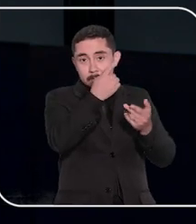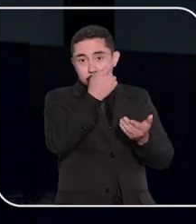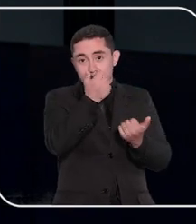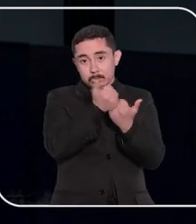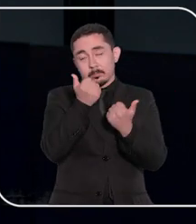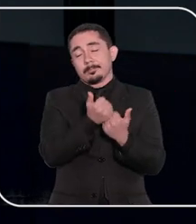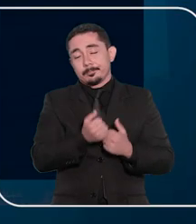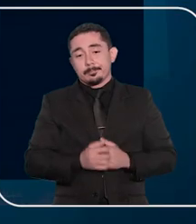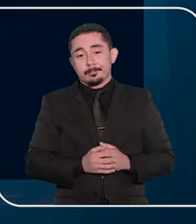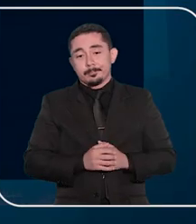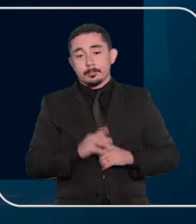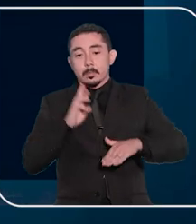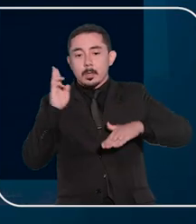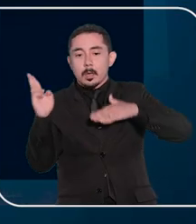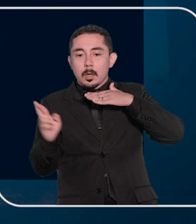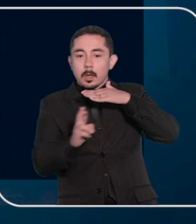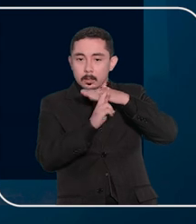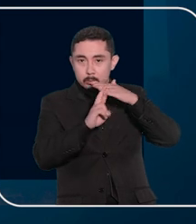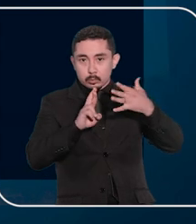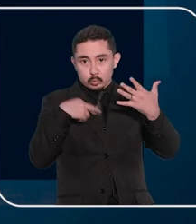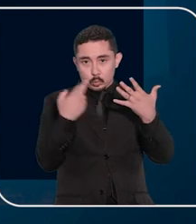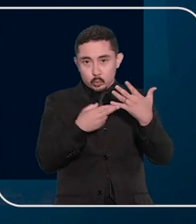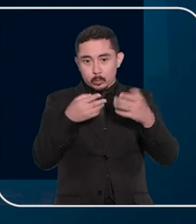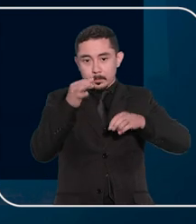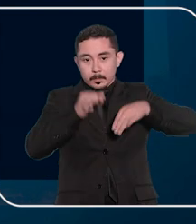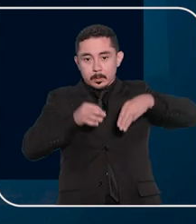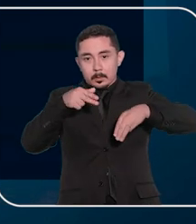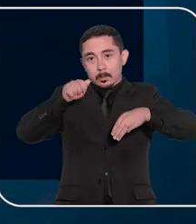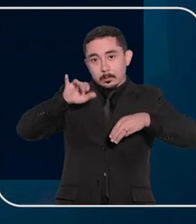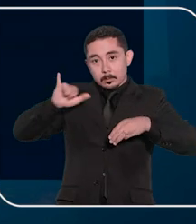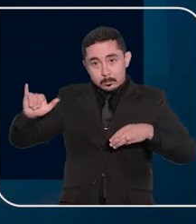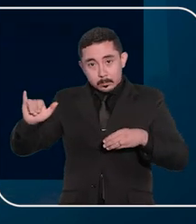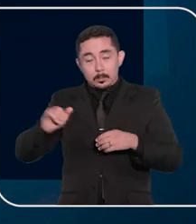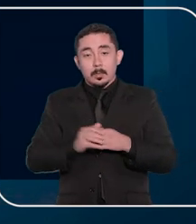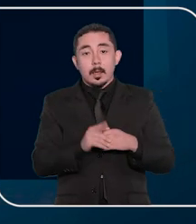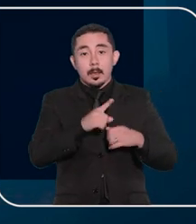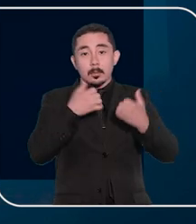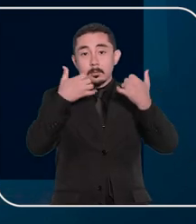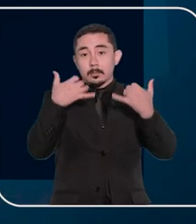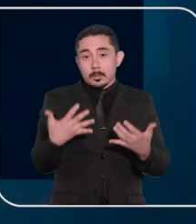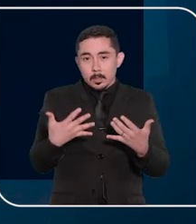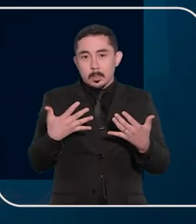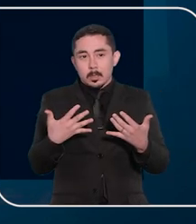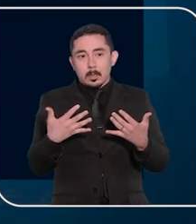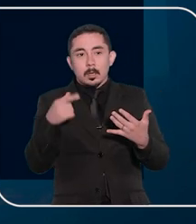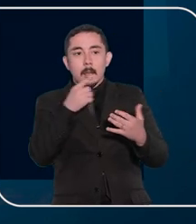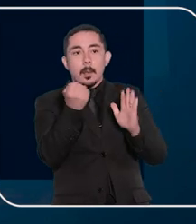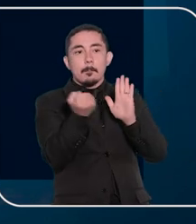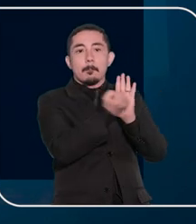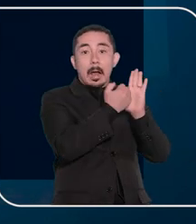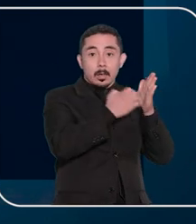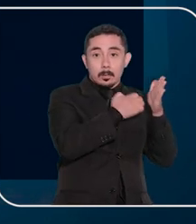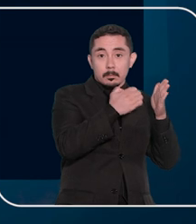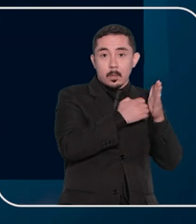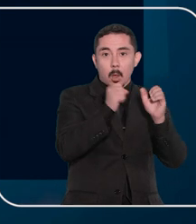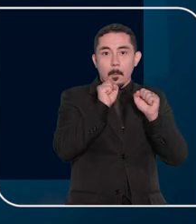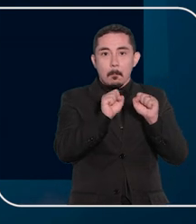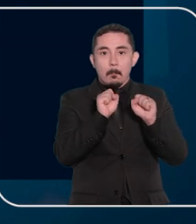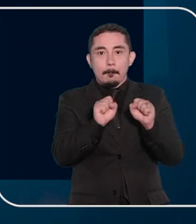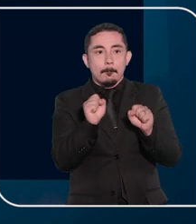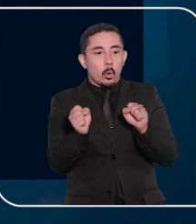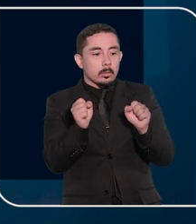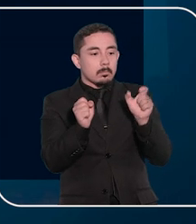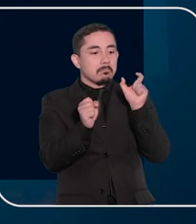patrocinados. A relatora do recurso impetrado no STJ, a ministra Nancy Andrigue, afirmou que a marca de uma empresa não